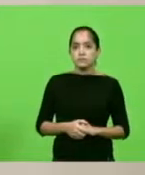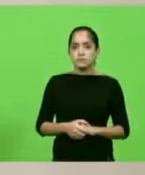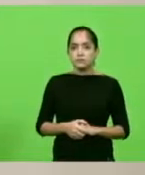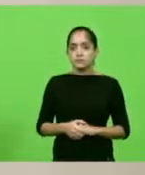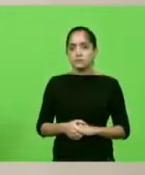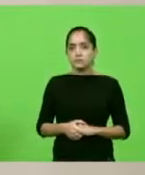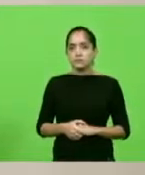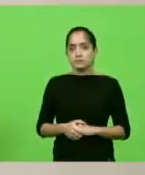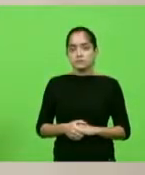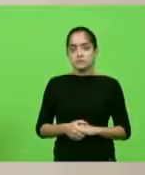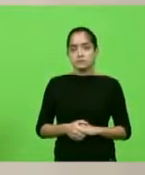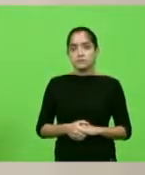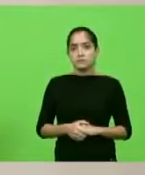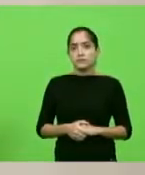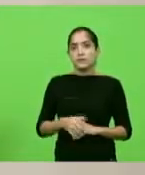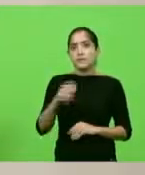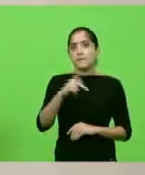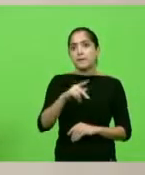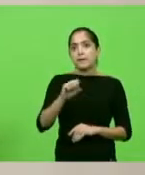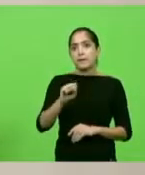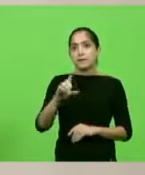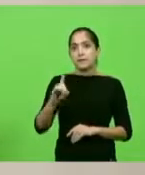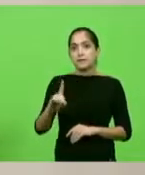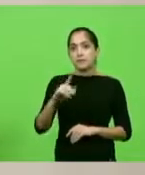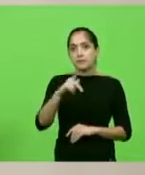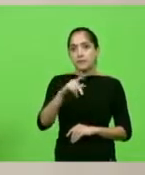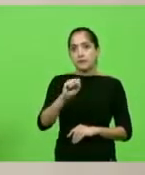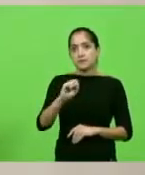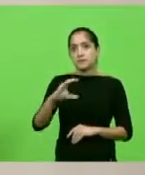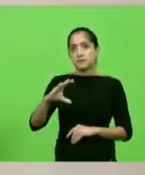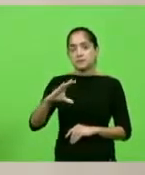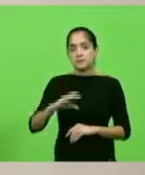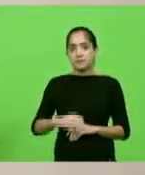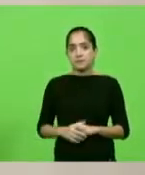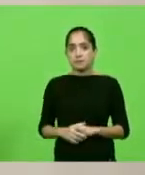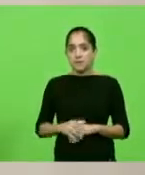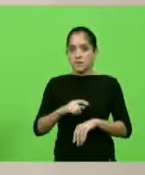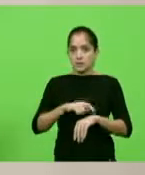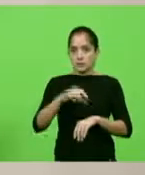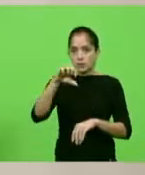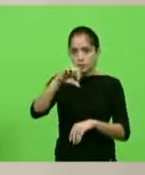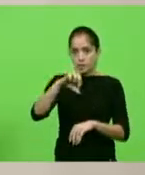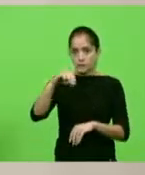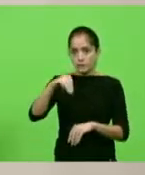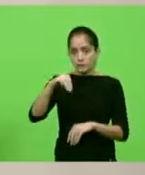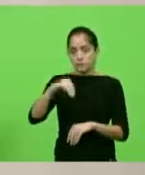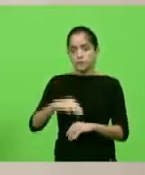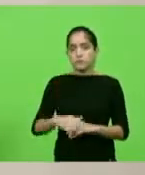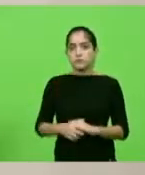Próximo horário pertence ao bloco PSD-PSC, tempo de 9 minutos.